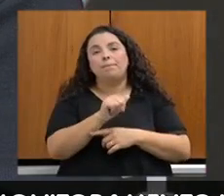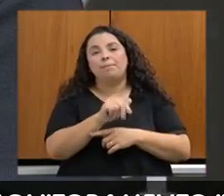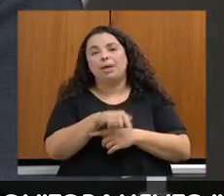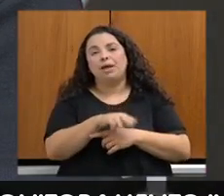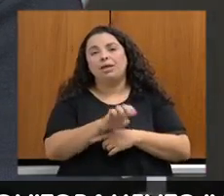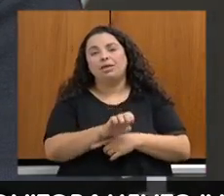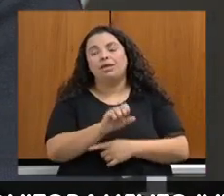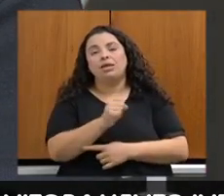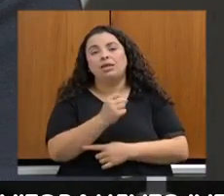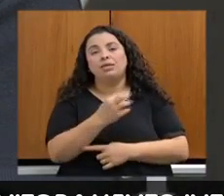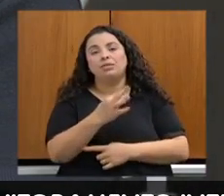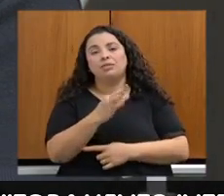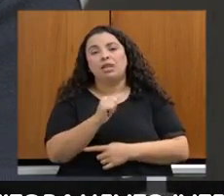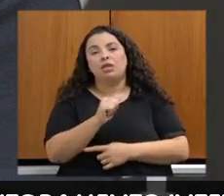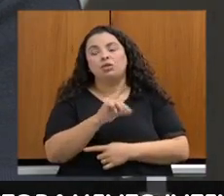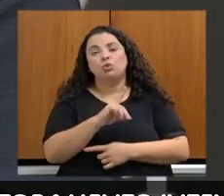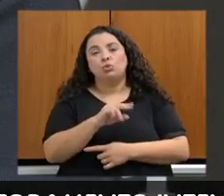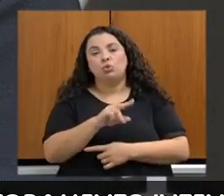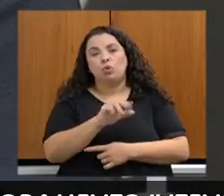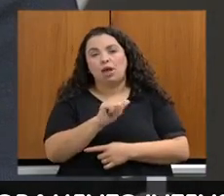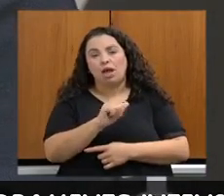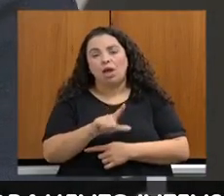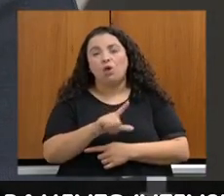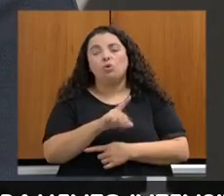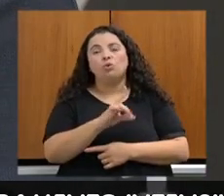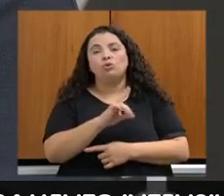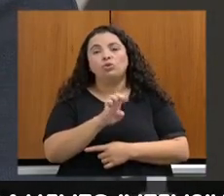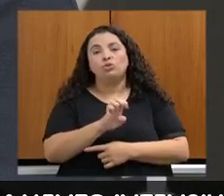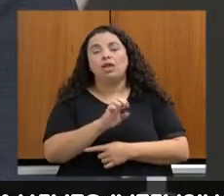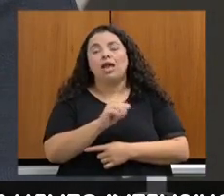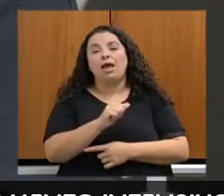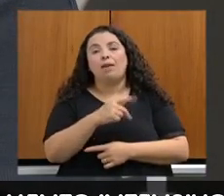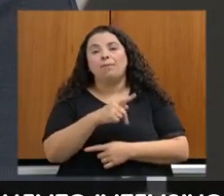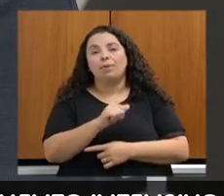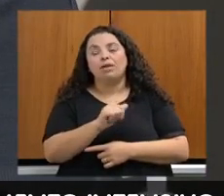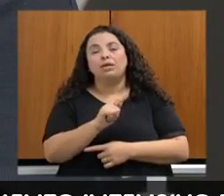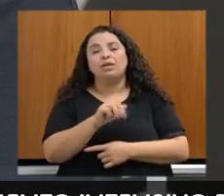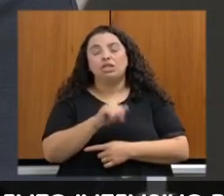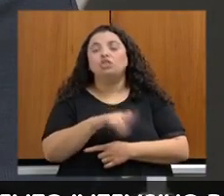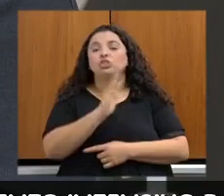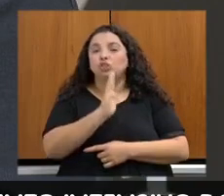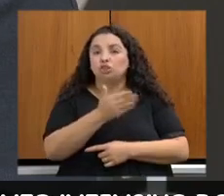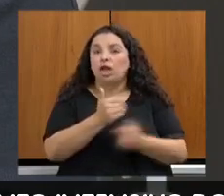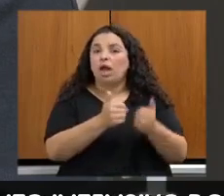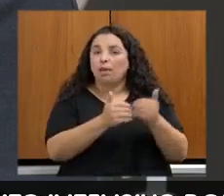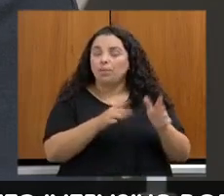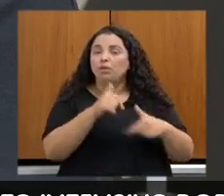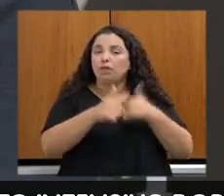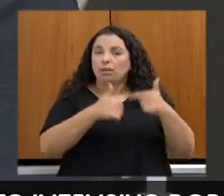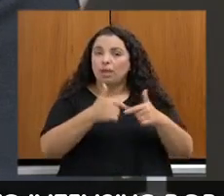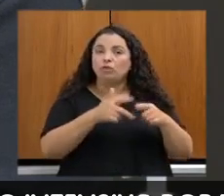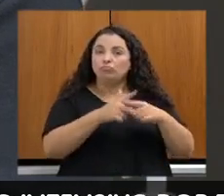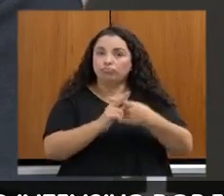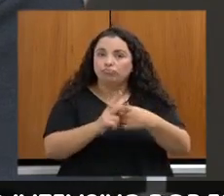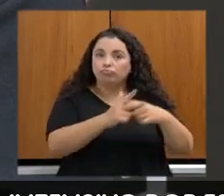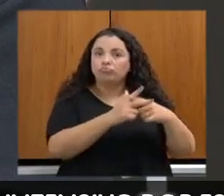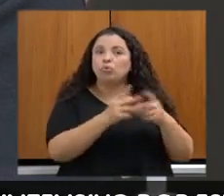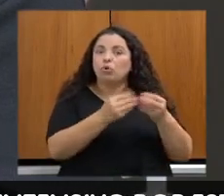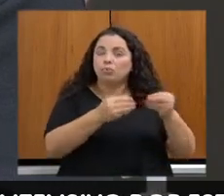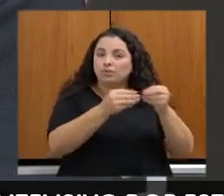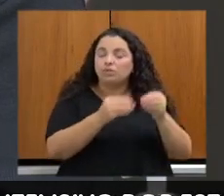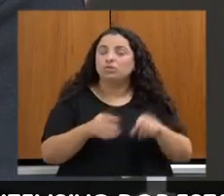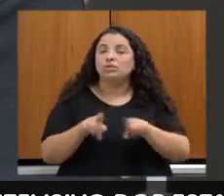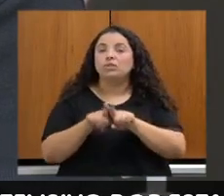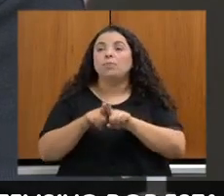temos grandes áreas já em restauração lá também. Temos compensações que estão sendo feitas também na região do Centro-Norte,